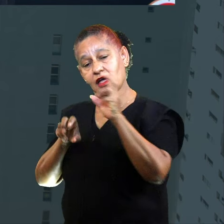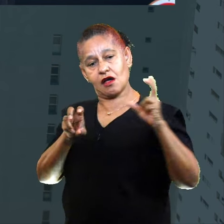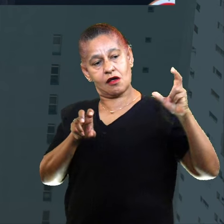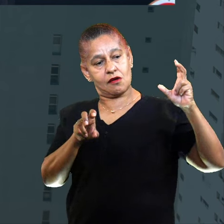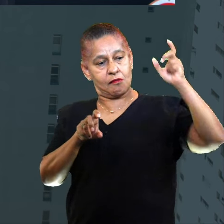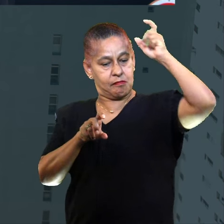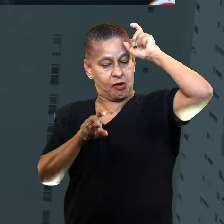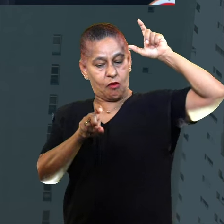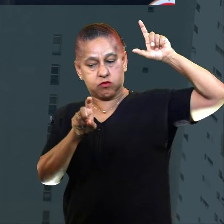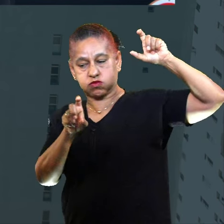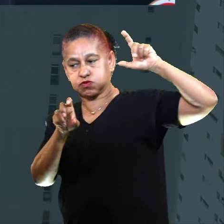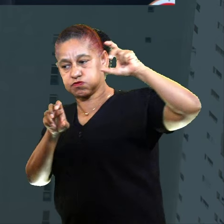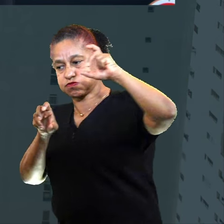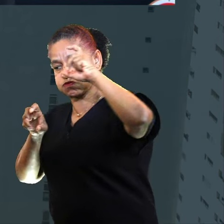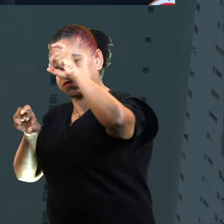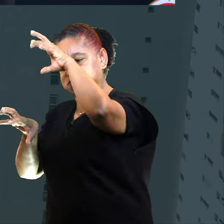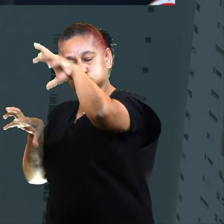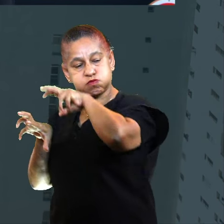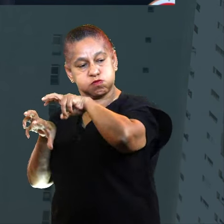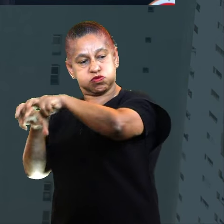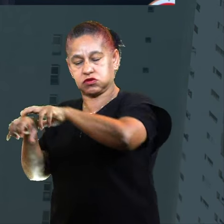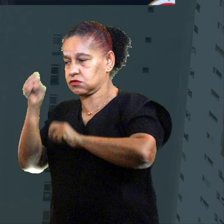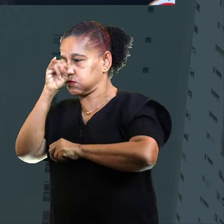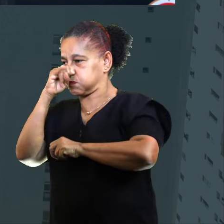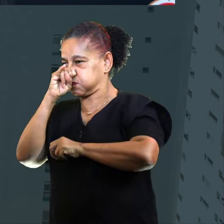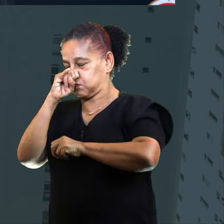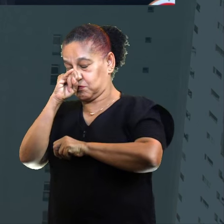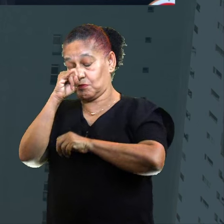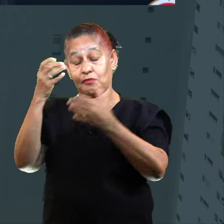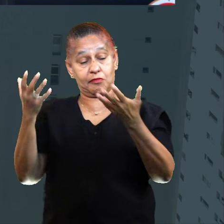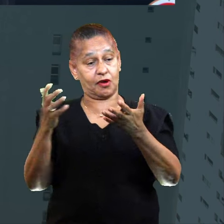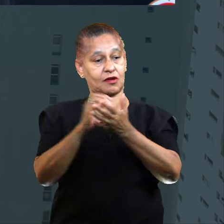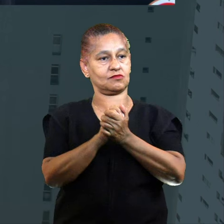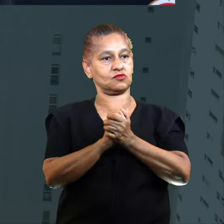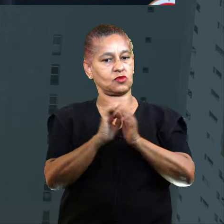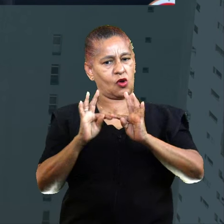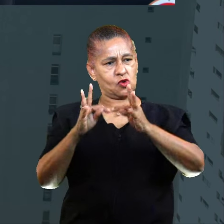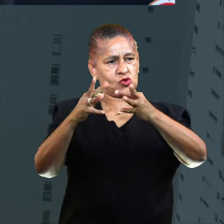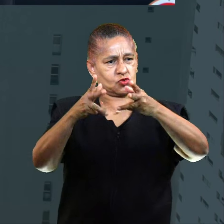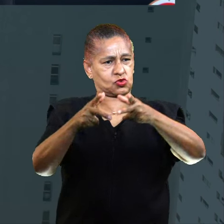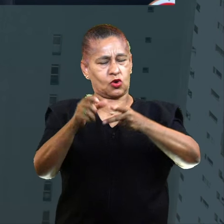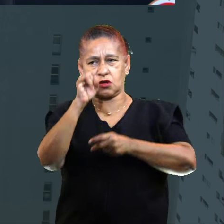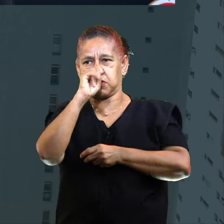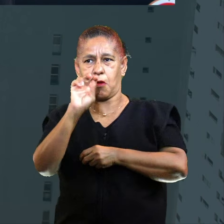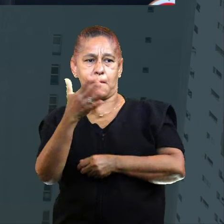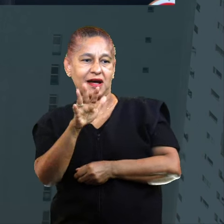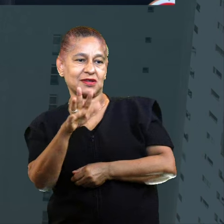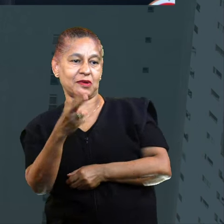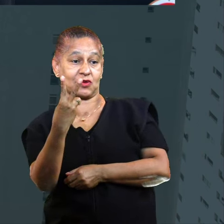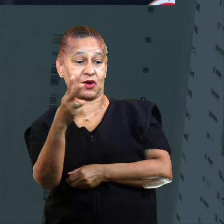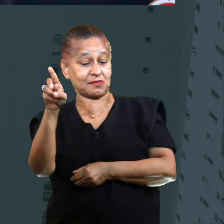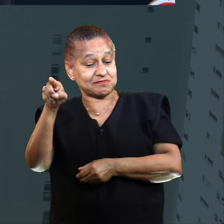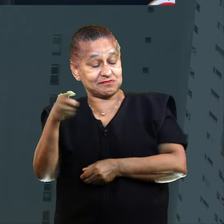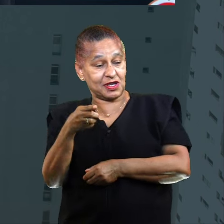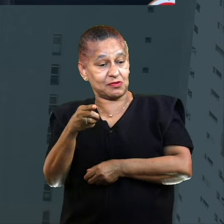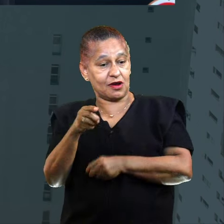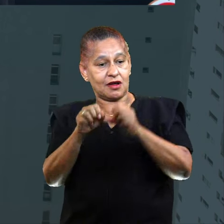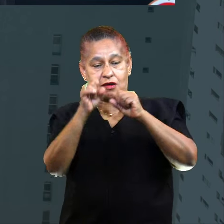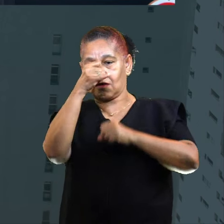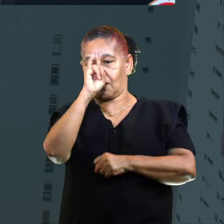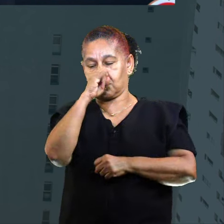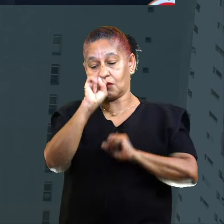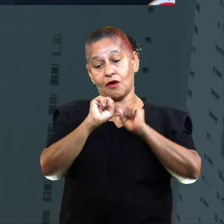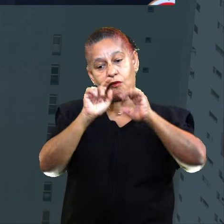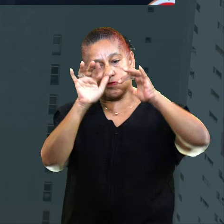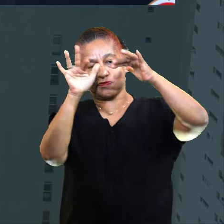imundos. Saiu e entraram nos porcos. A manada, cerca de dois mil porcos, atirou-se